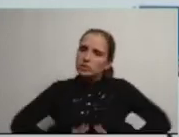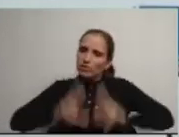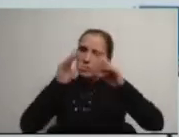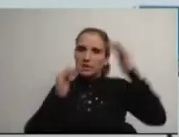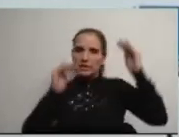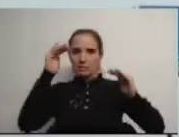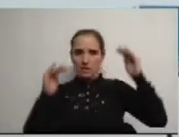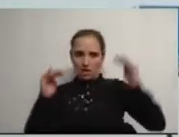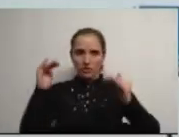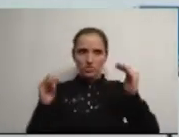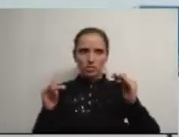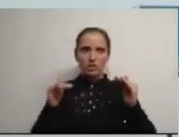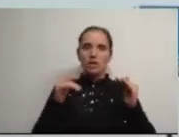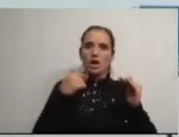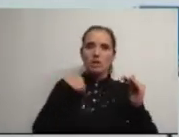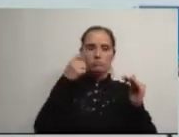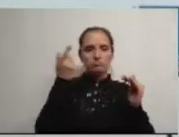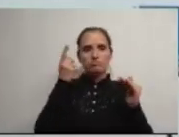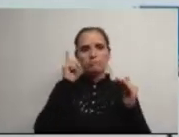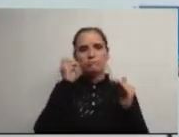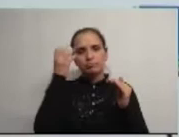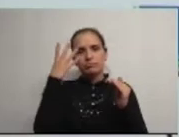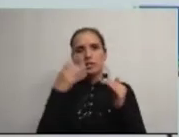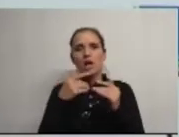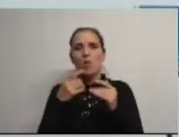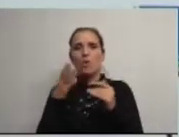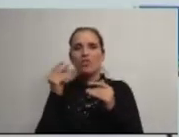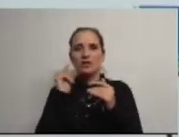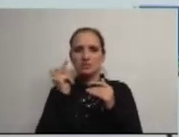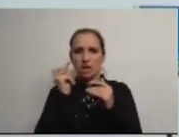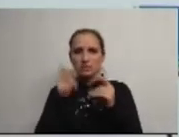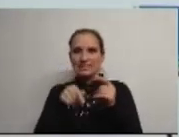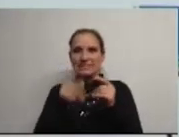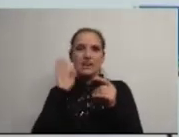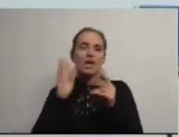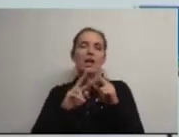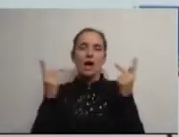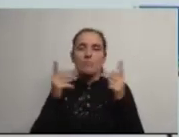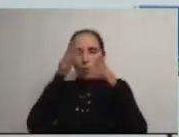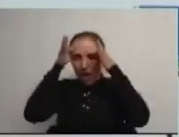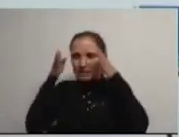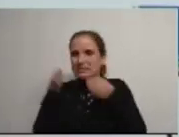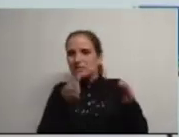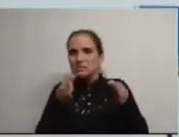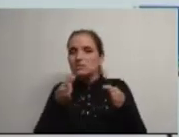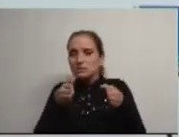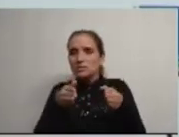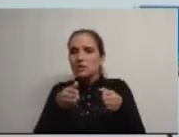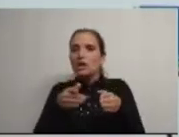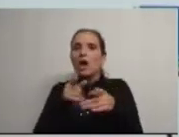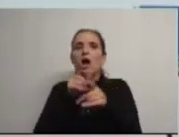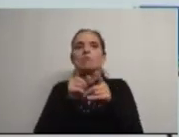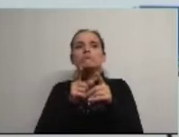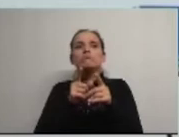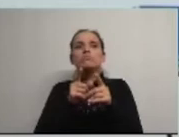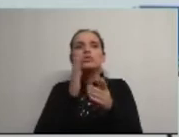Conselho não é compreensível que após quase 10 anos de mandatos esta Câmara continua a concentrar investimentos revoltados na cidade de Águeda